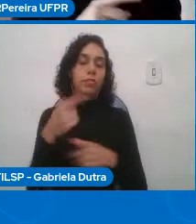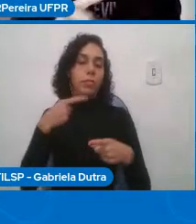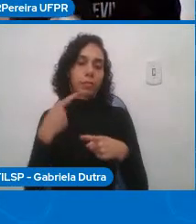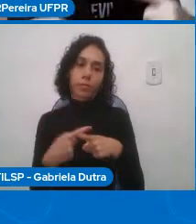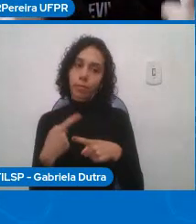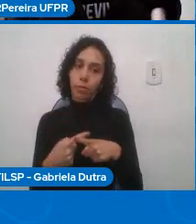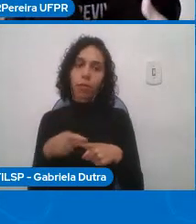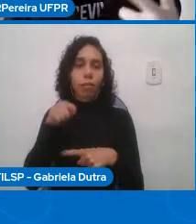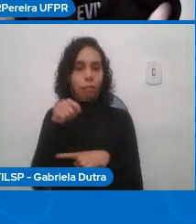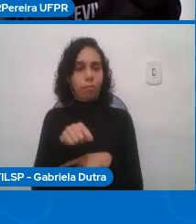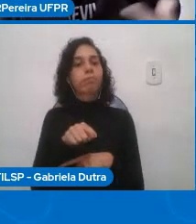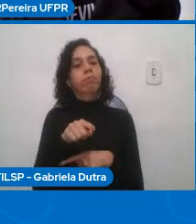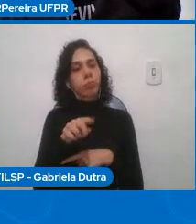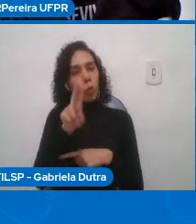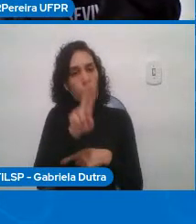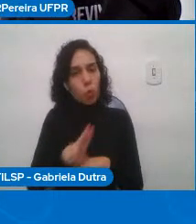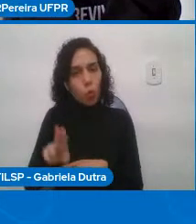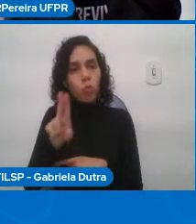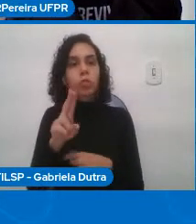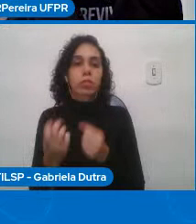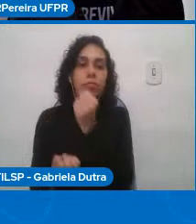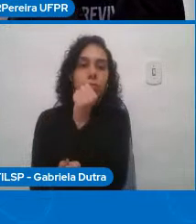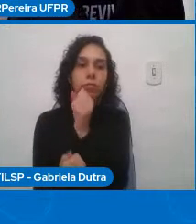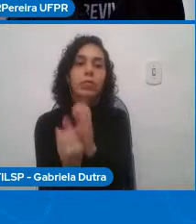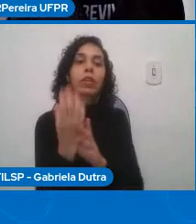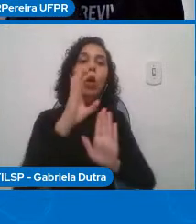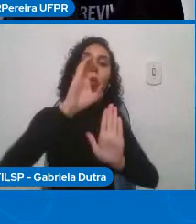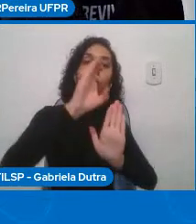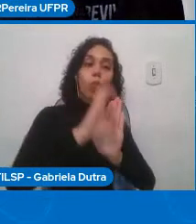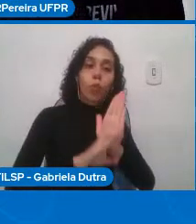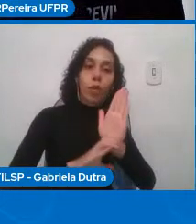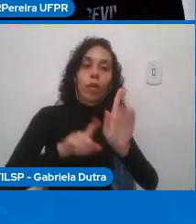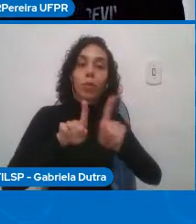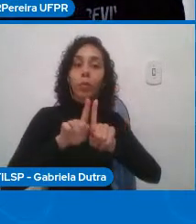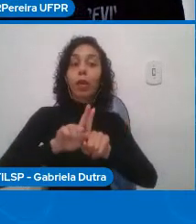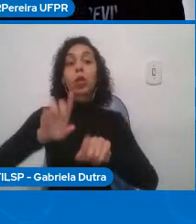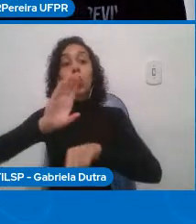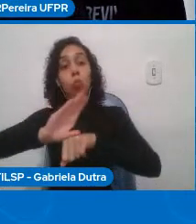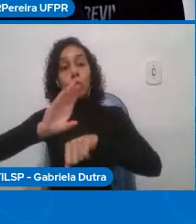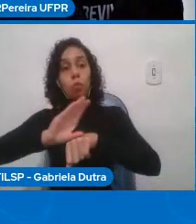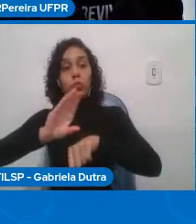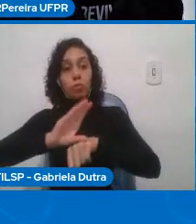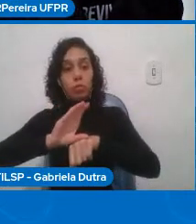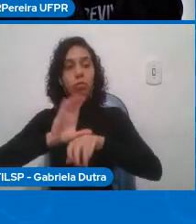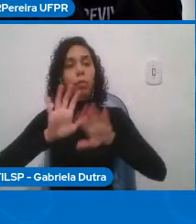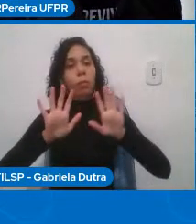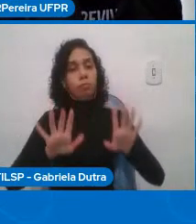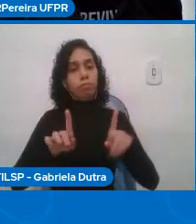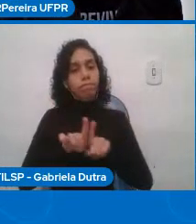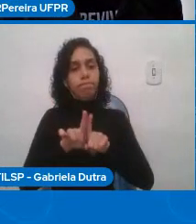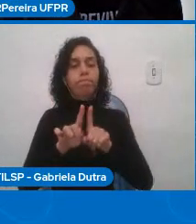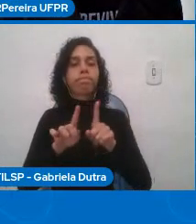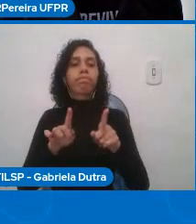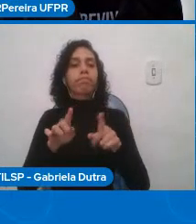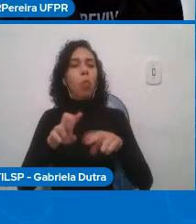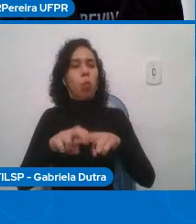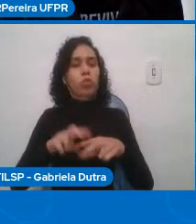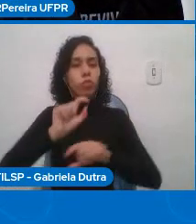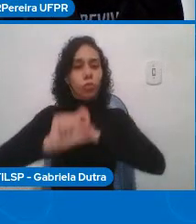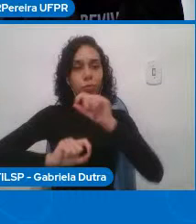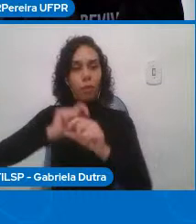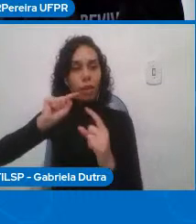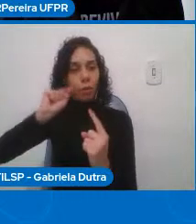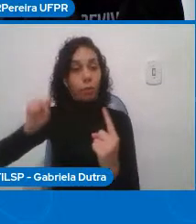construir currículos para construir cursos mas também porque o objetivo do relatório é que ele seja